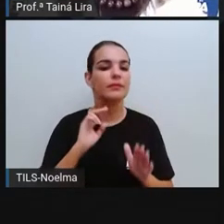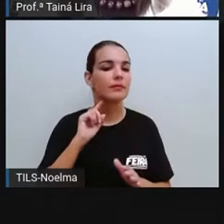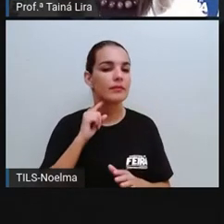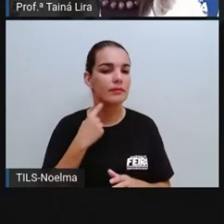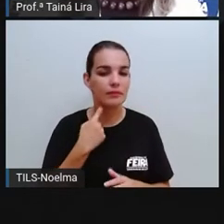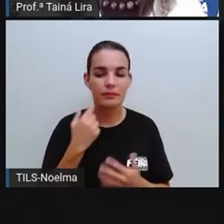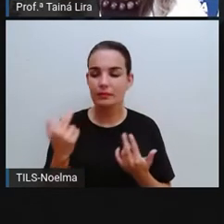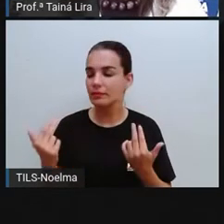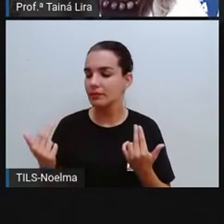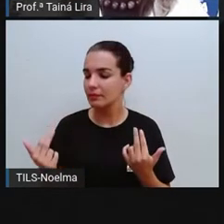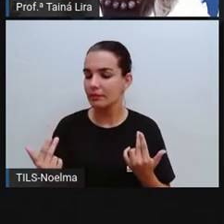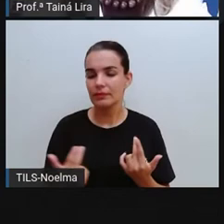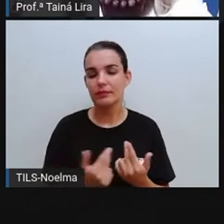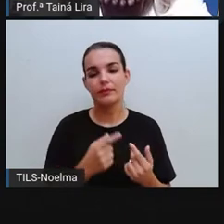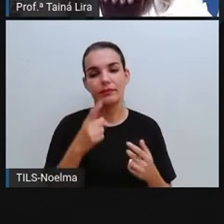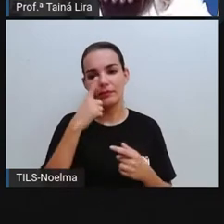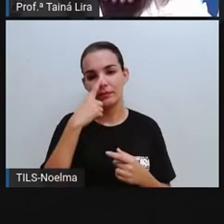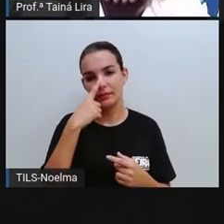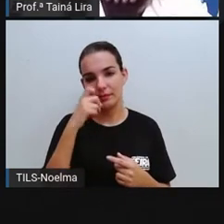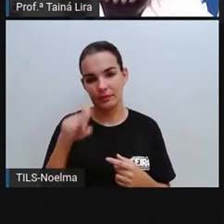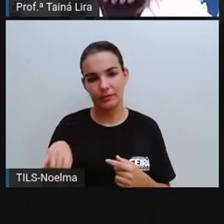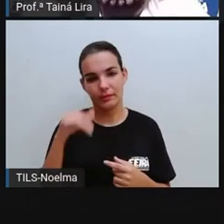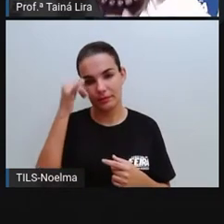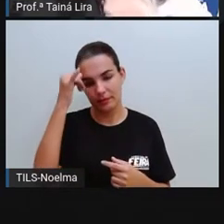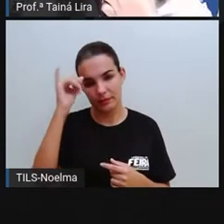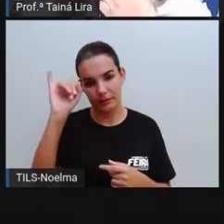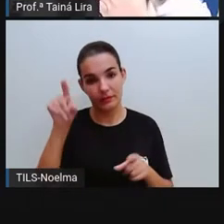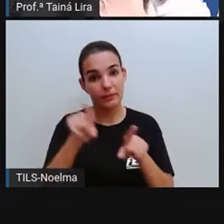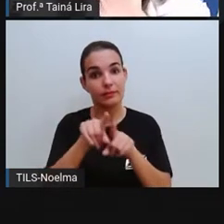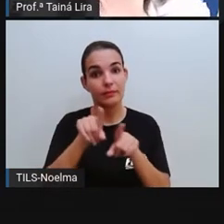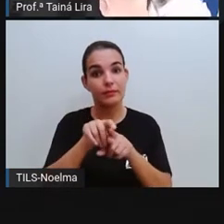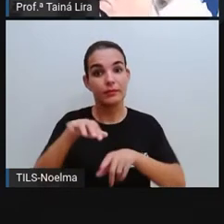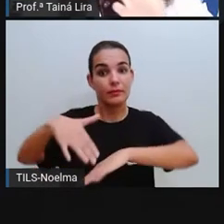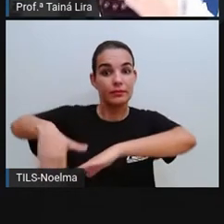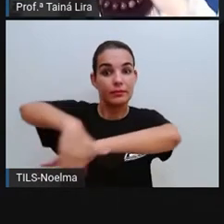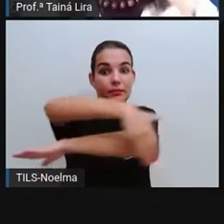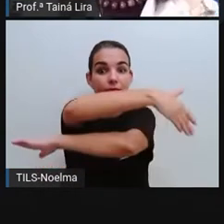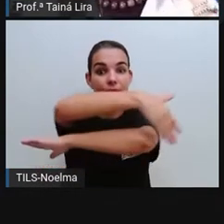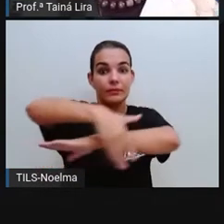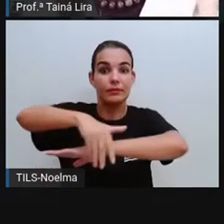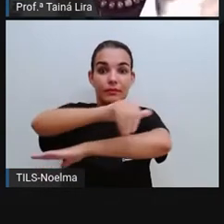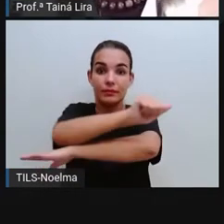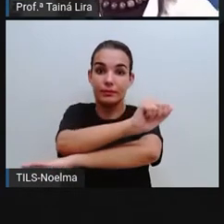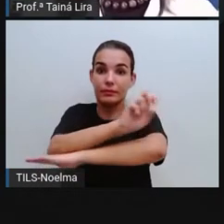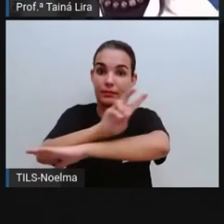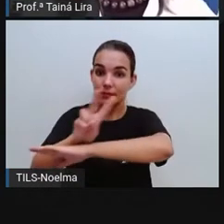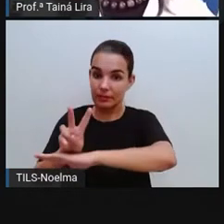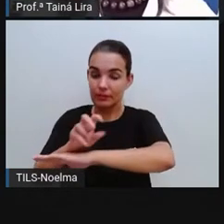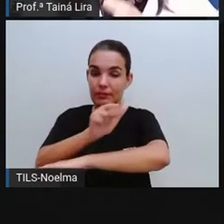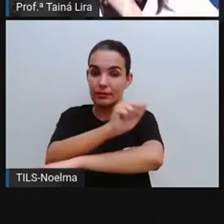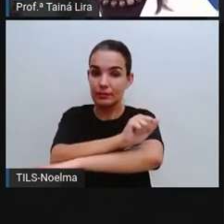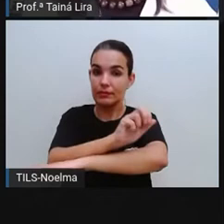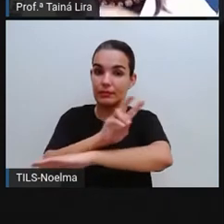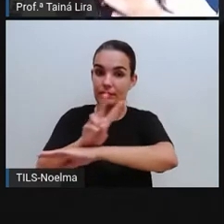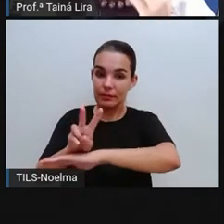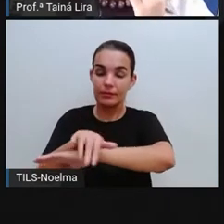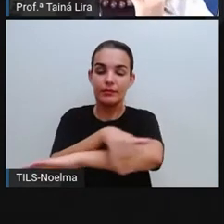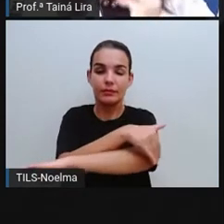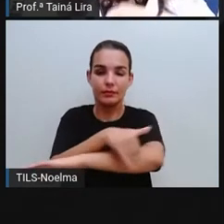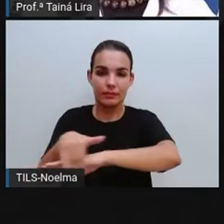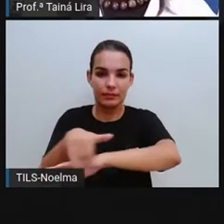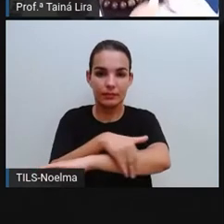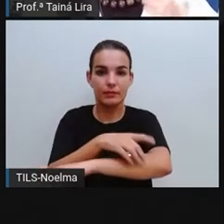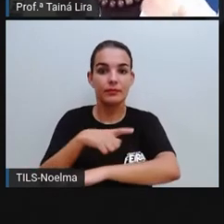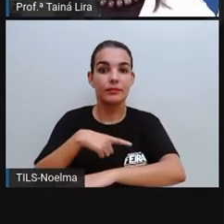vale pro parque. As avenidas, e aí a gente também tem, né, principalmente nas grandes